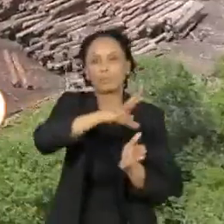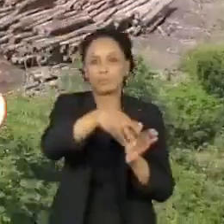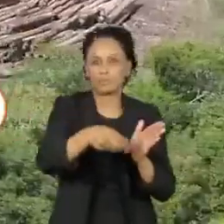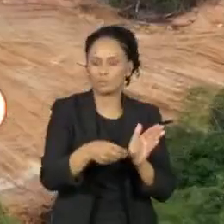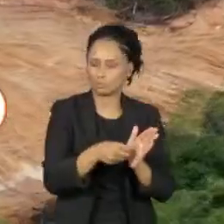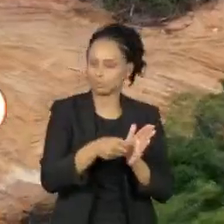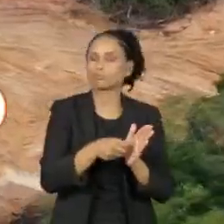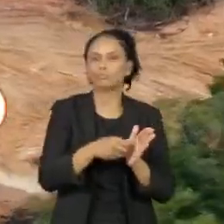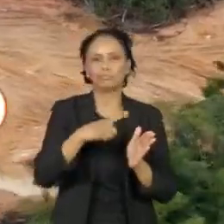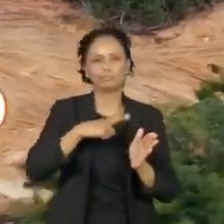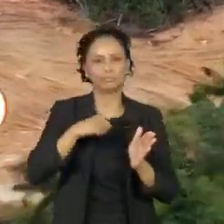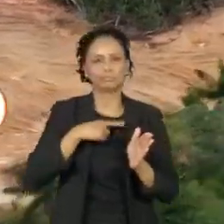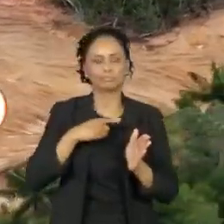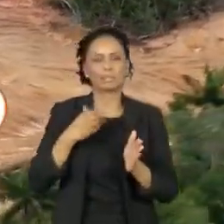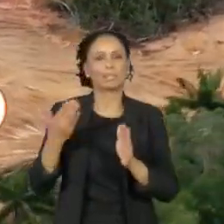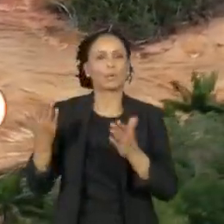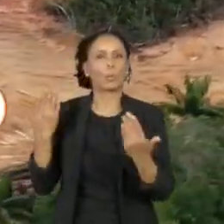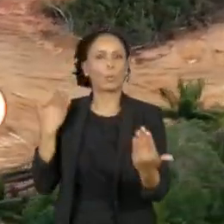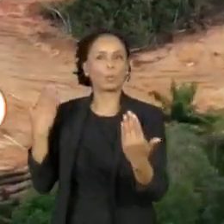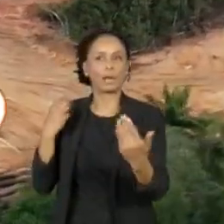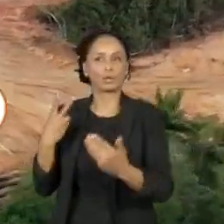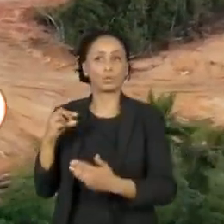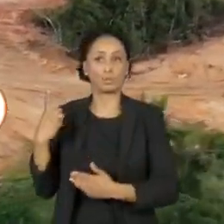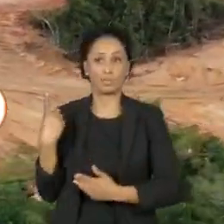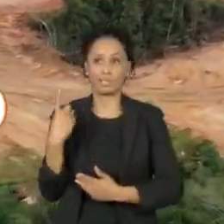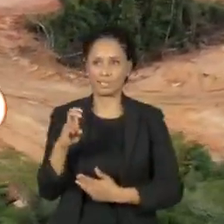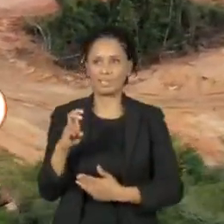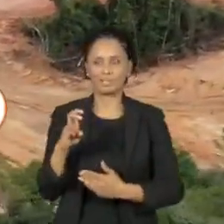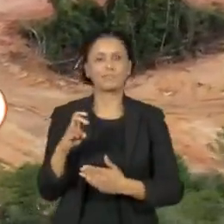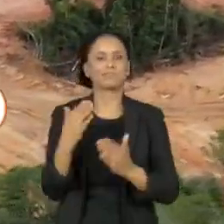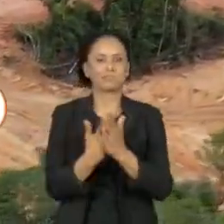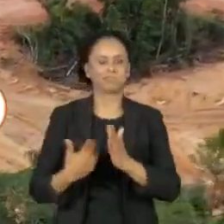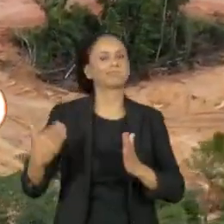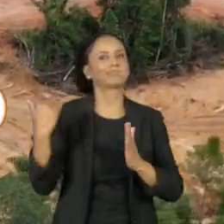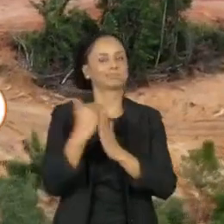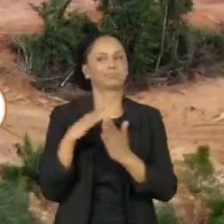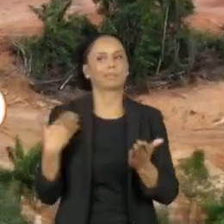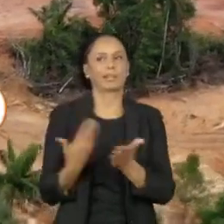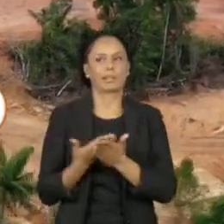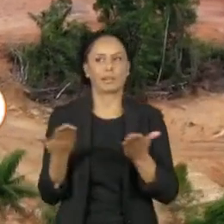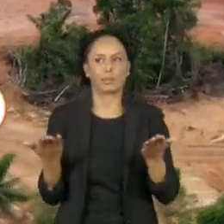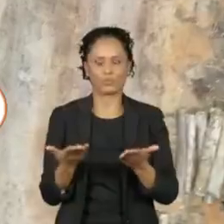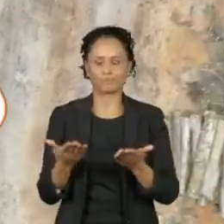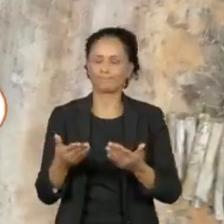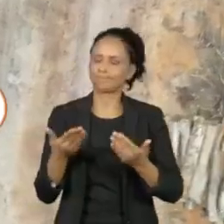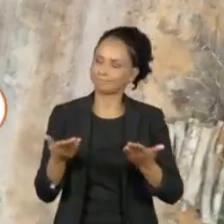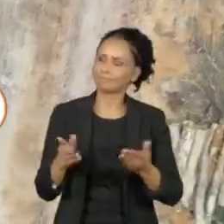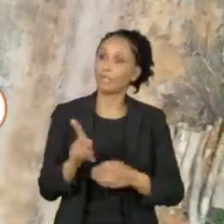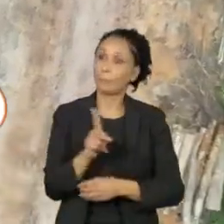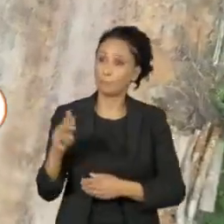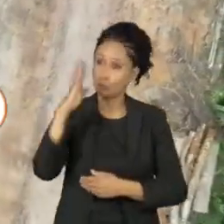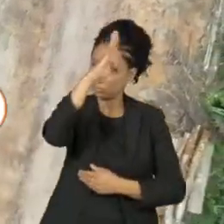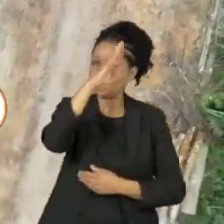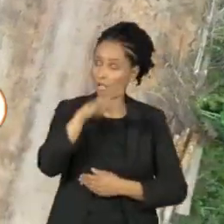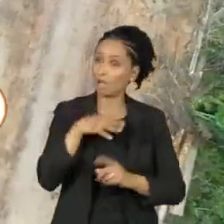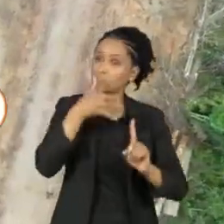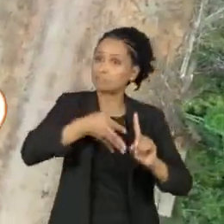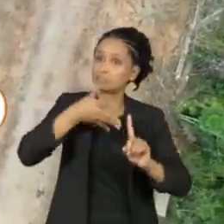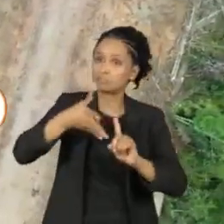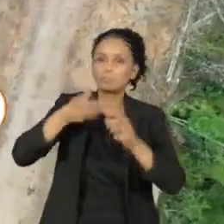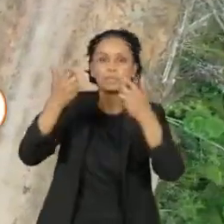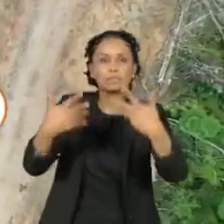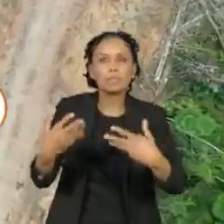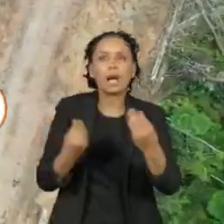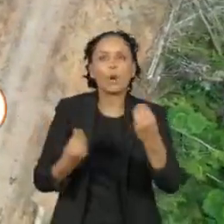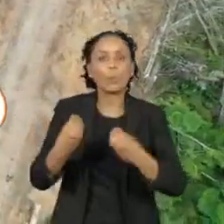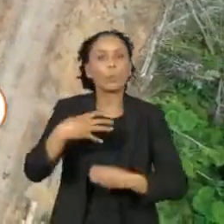índice desde 2015. Como você disse, Edu, Bolsonaro deve sim falar da Amazônia durante o seu discurso de abertura da